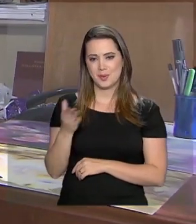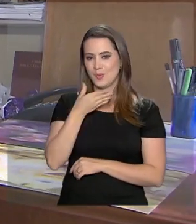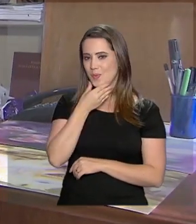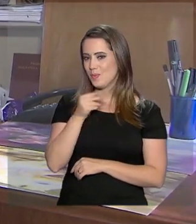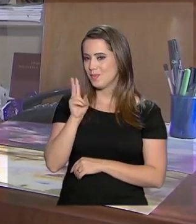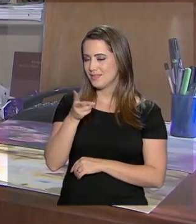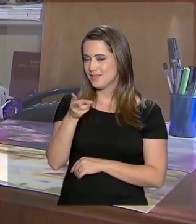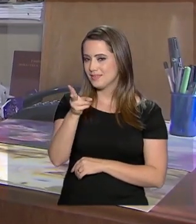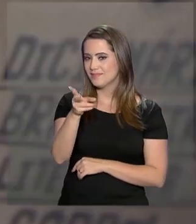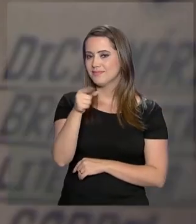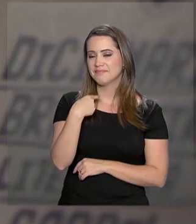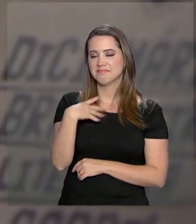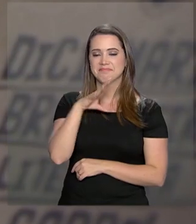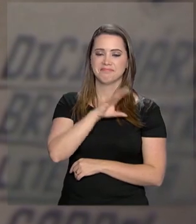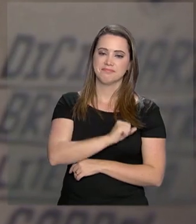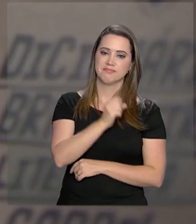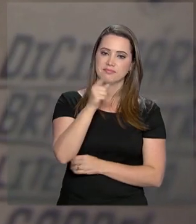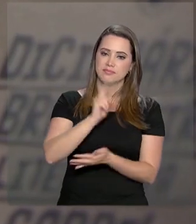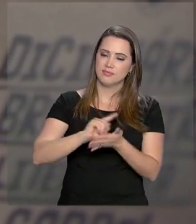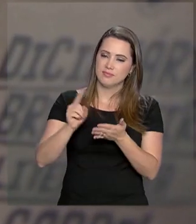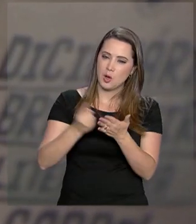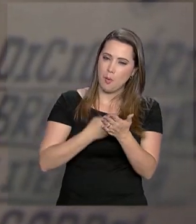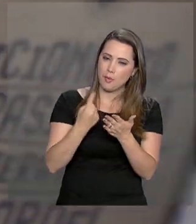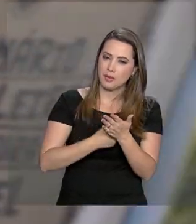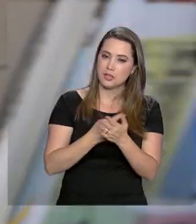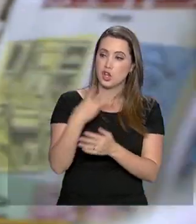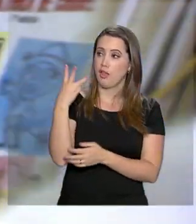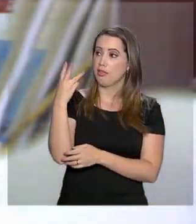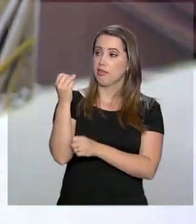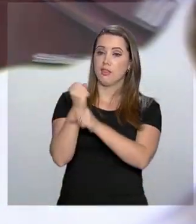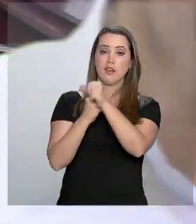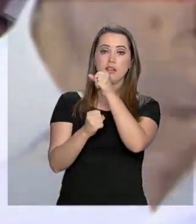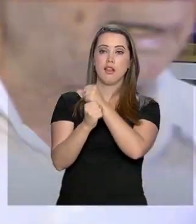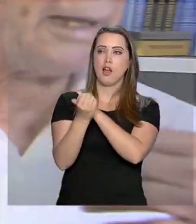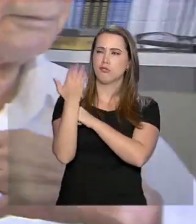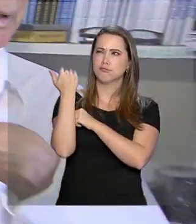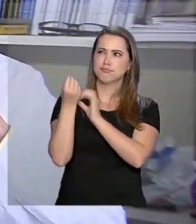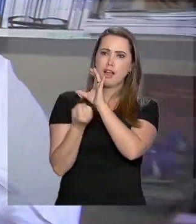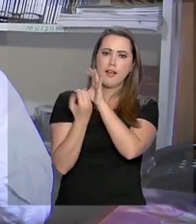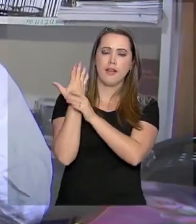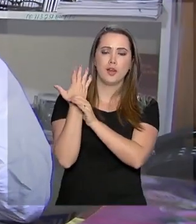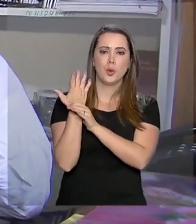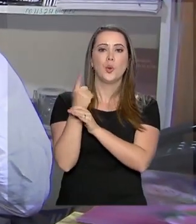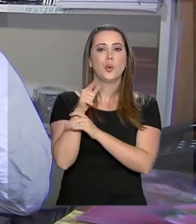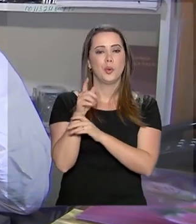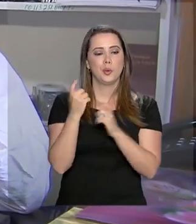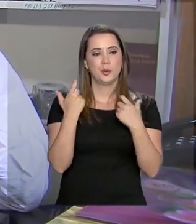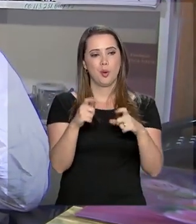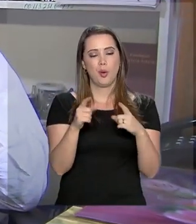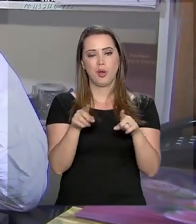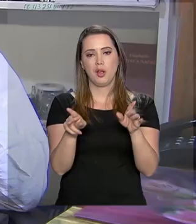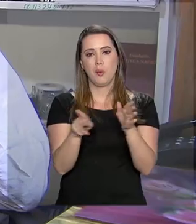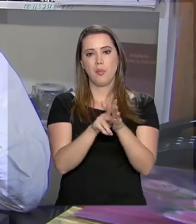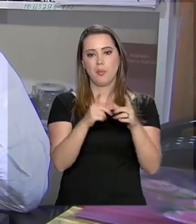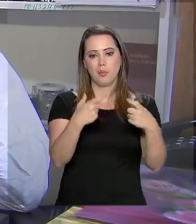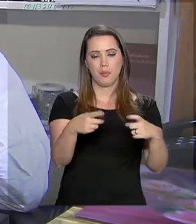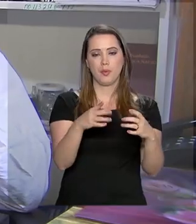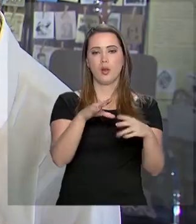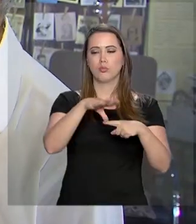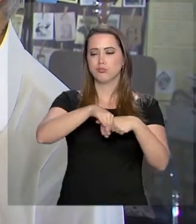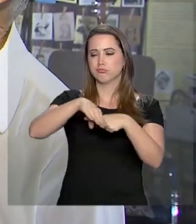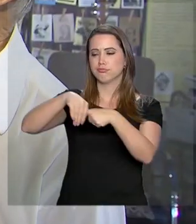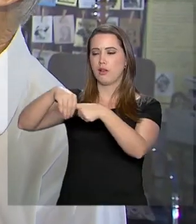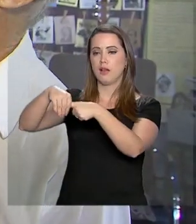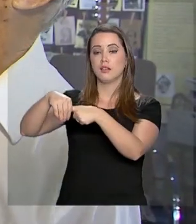apaixonado pela narrativa, há três décadas fundou a Academia Brasileira Dedicada ao Cordel, com sede no Rio de